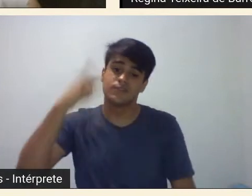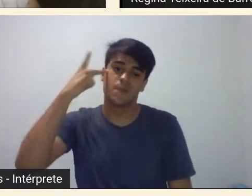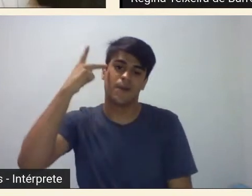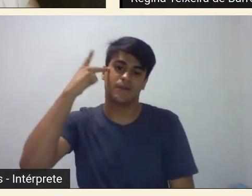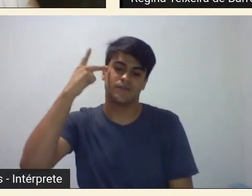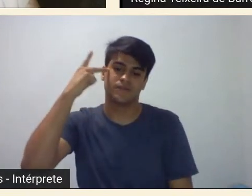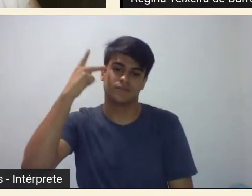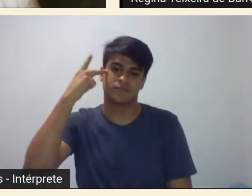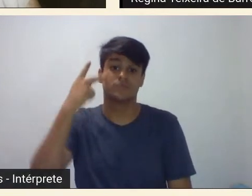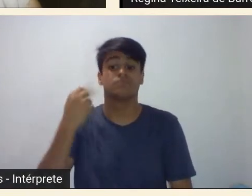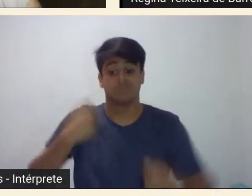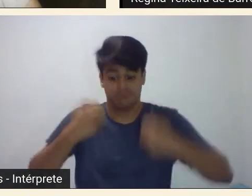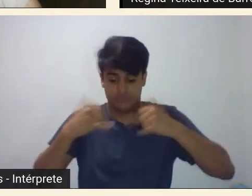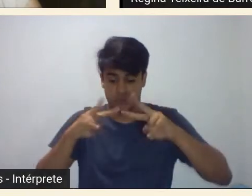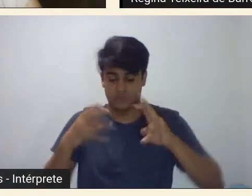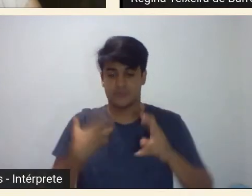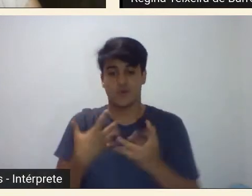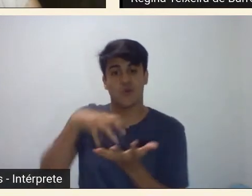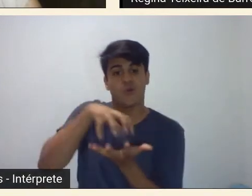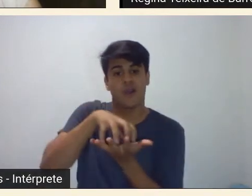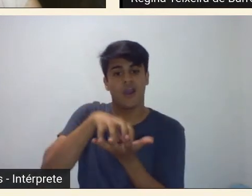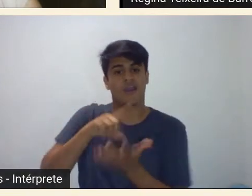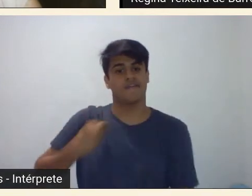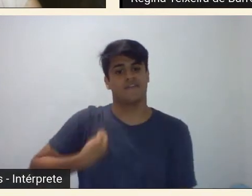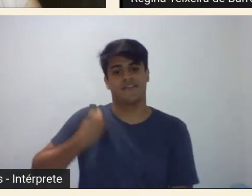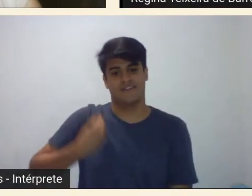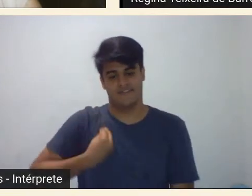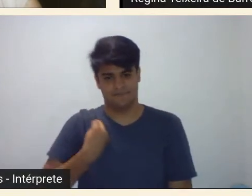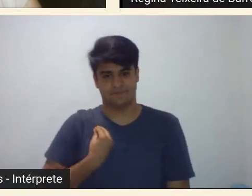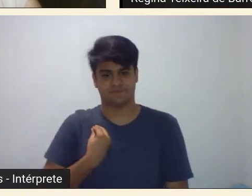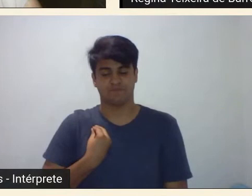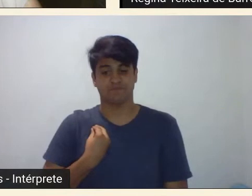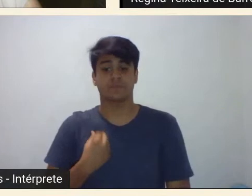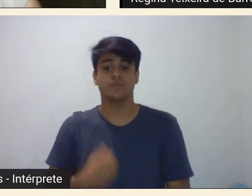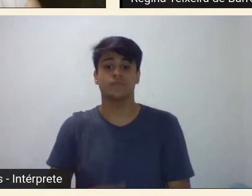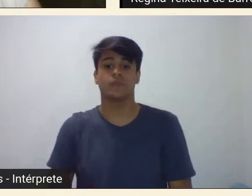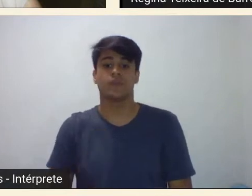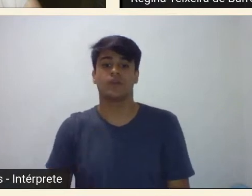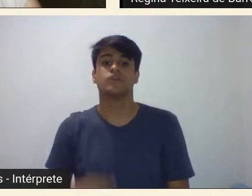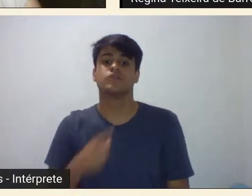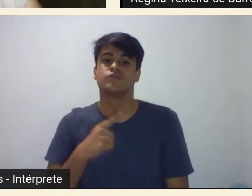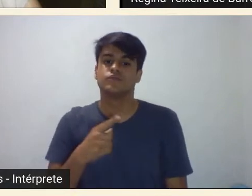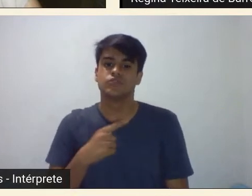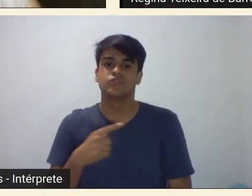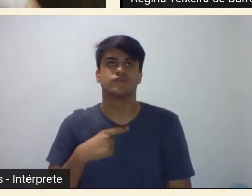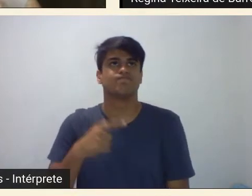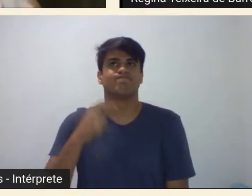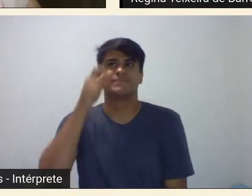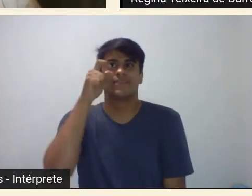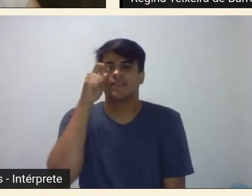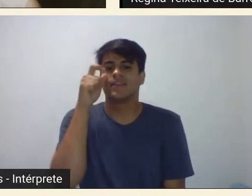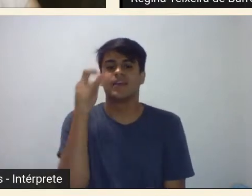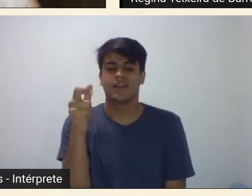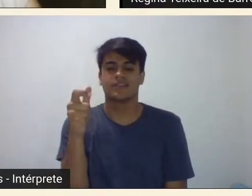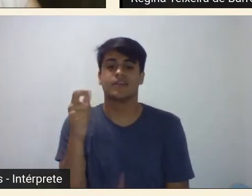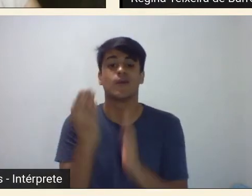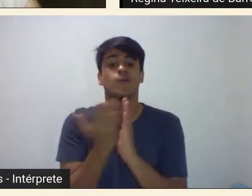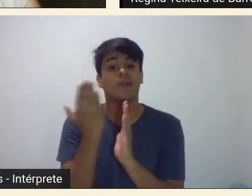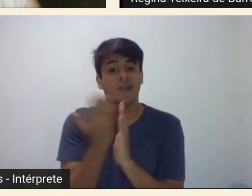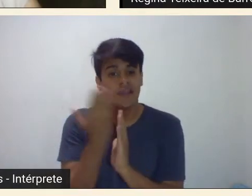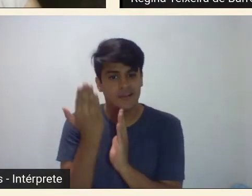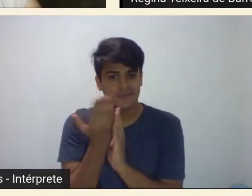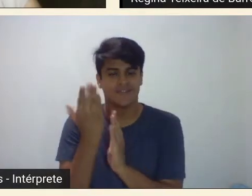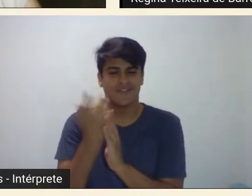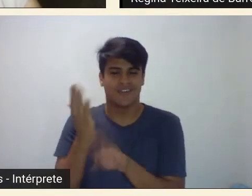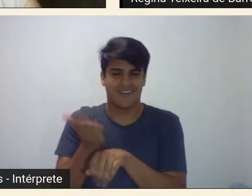aldeia você fala do mundo então eu tive um digamos assim um grande interesse no livro de antecedentes